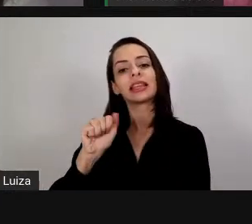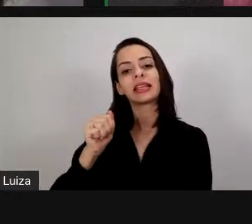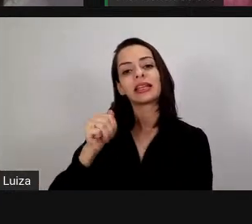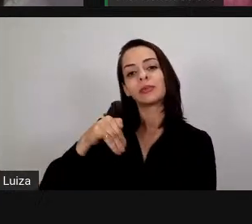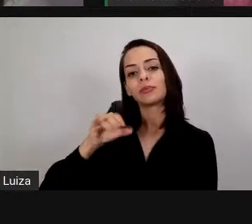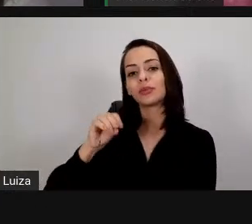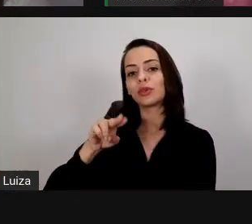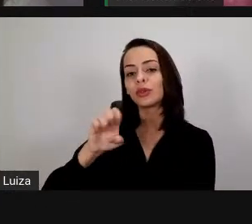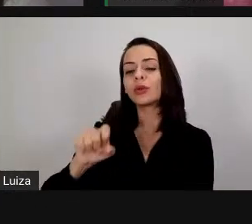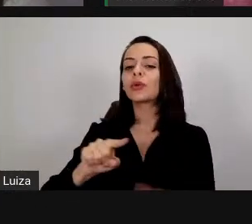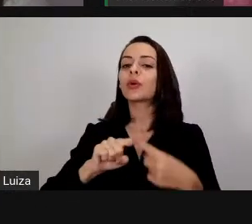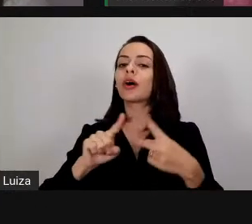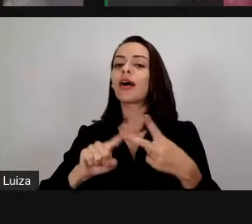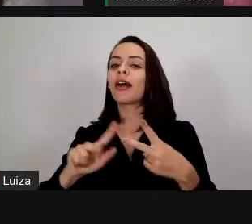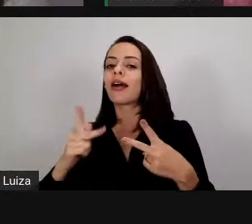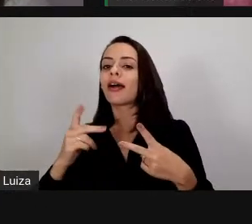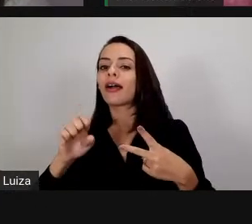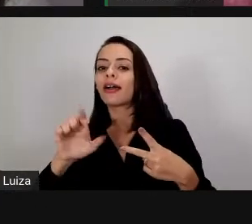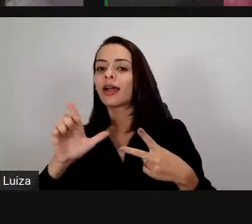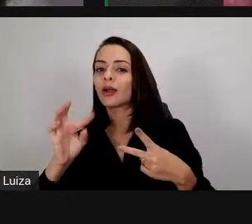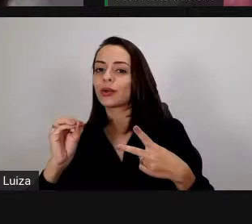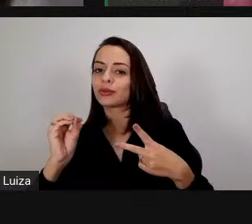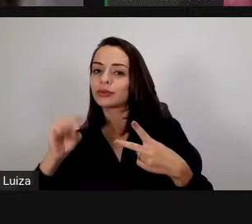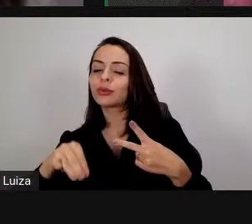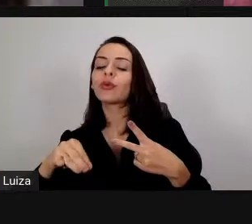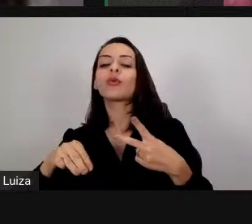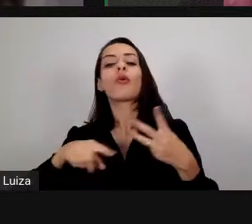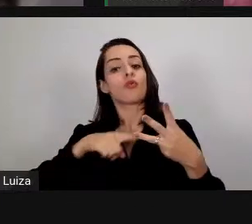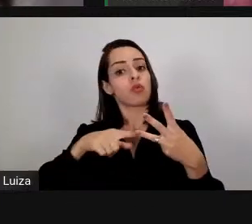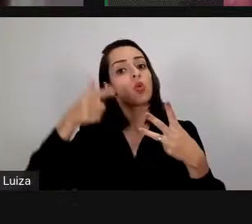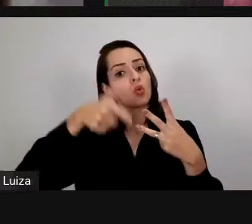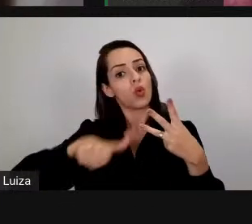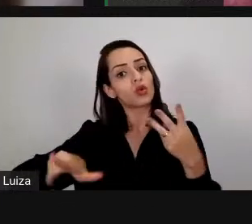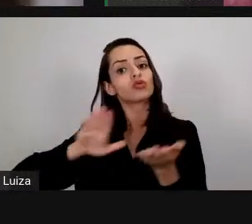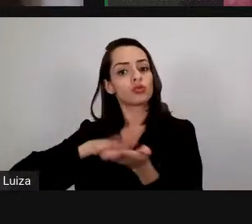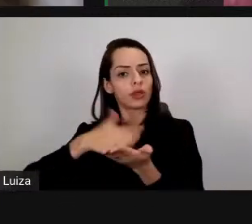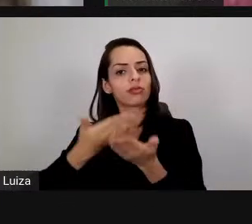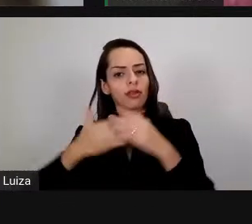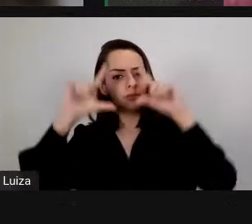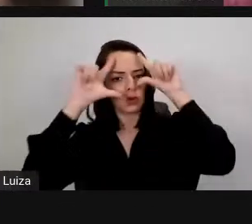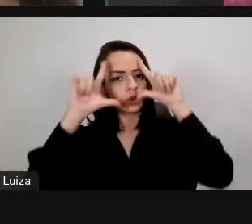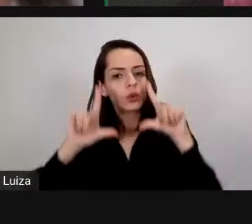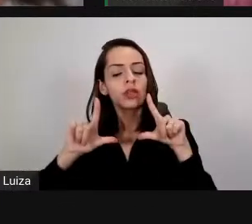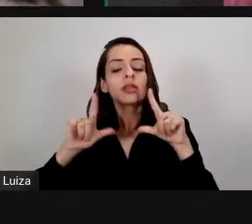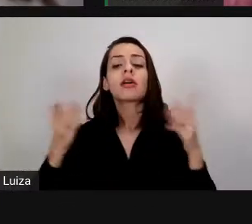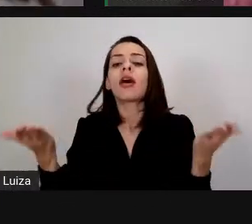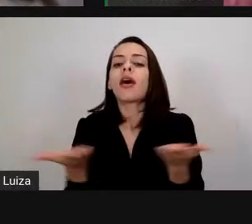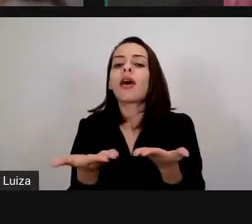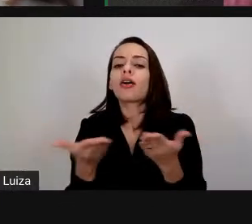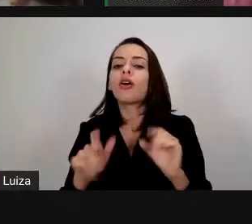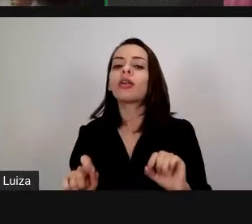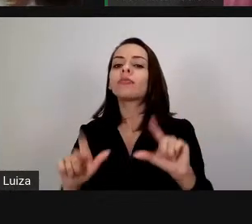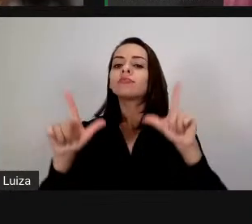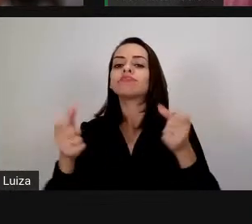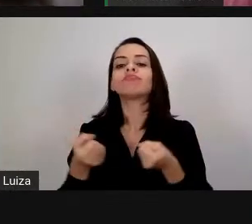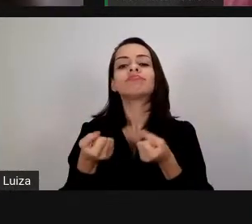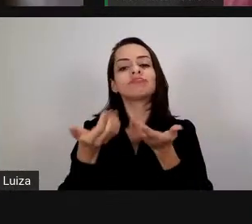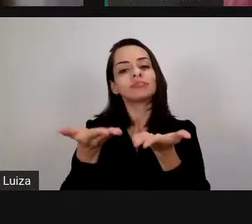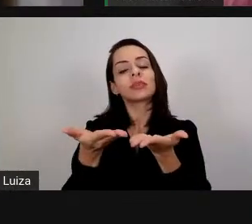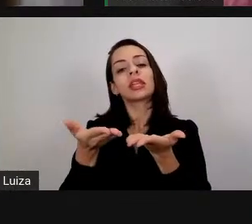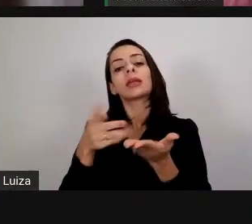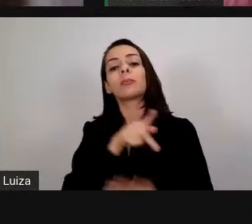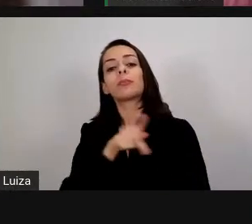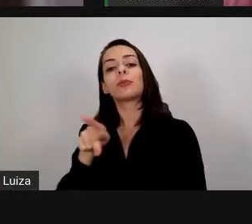professor Elton, continuo aqui conosco, traduzindo o nosso evento, a Luísa, e passo agora a palavra para a professora Isa, quem será a